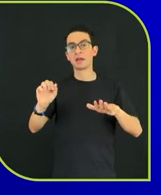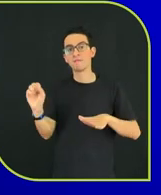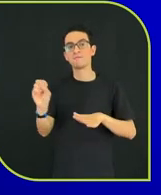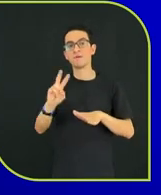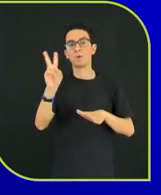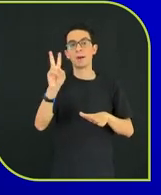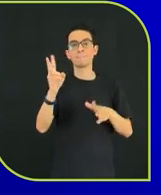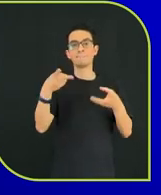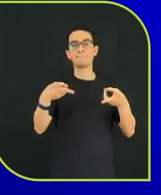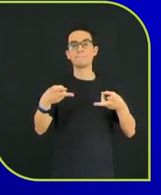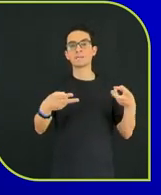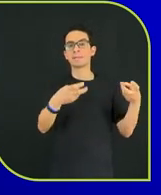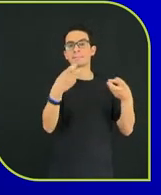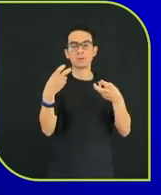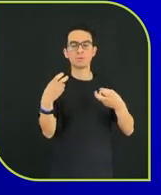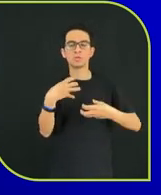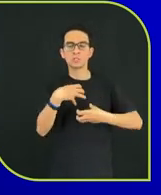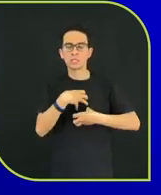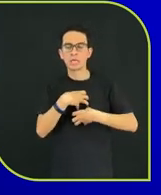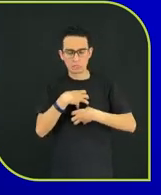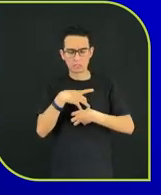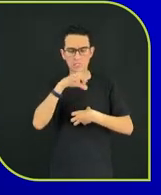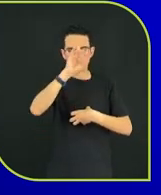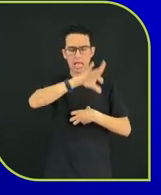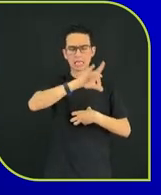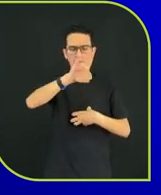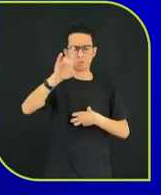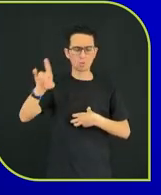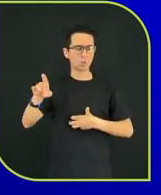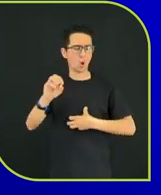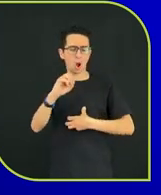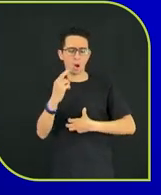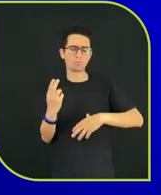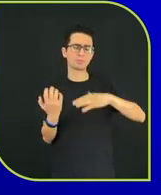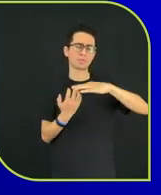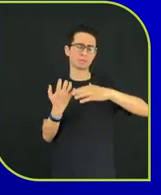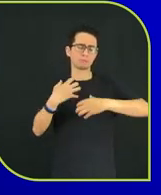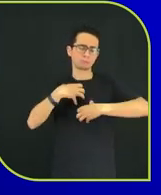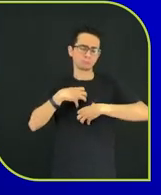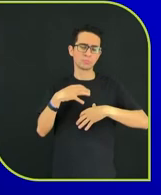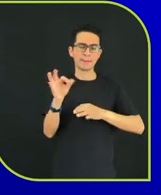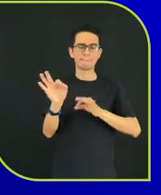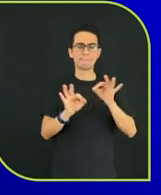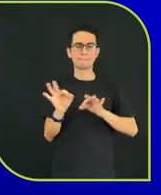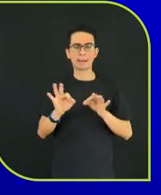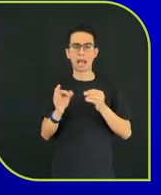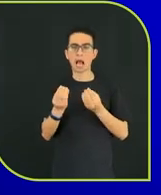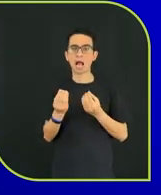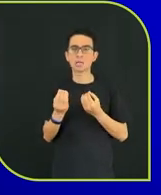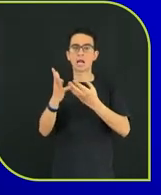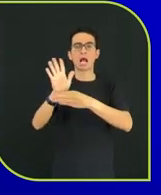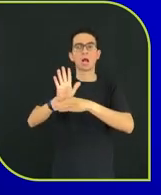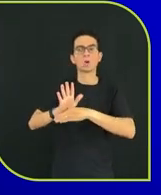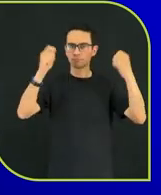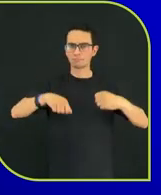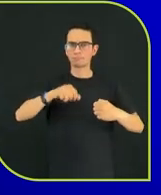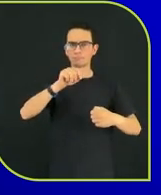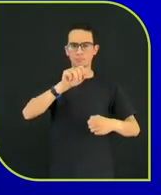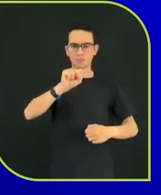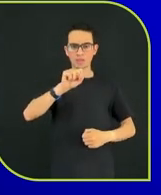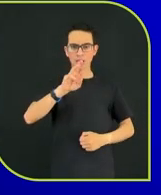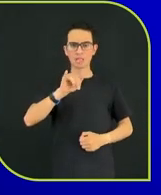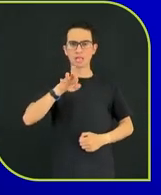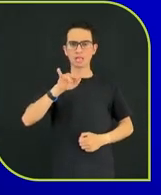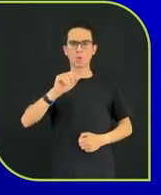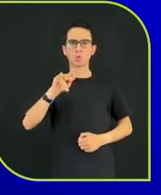como cada investidor ou empresa entende que é a forma mais estratégica dele contribuir para aquela mudança almejada. O papel